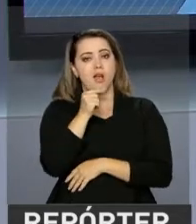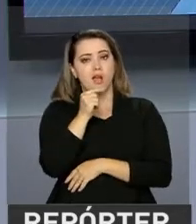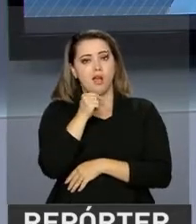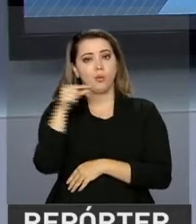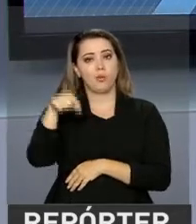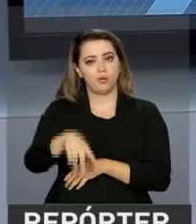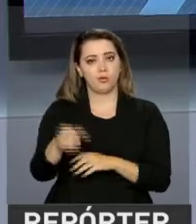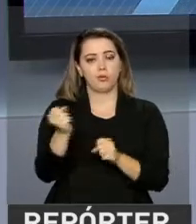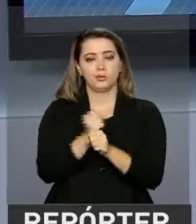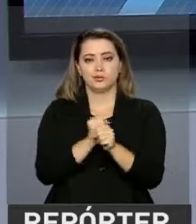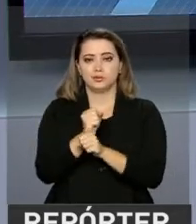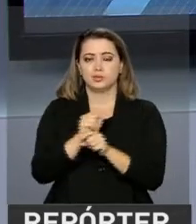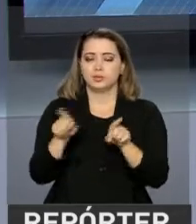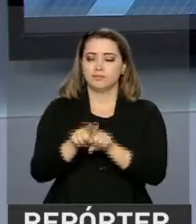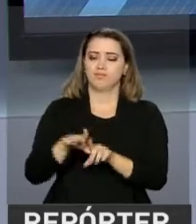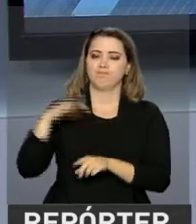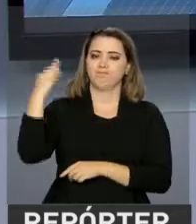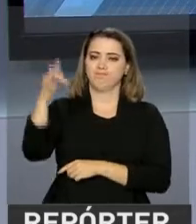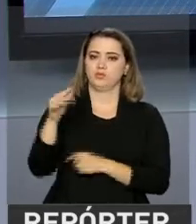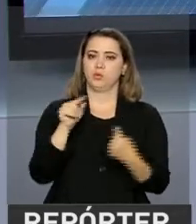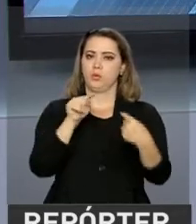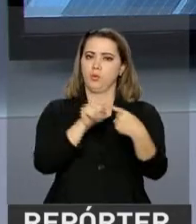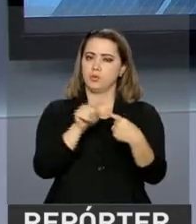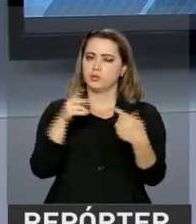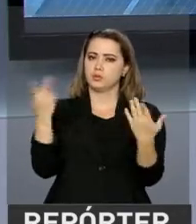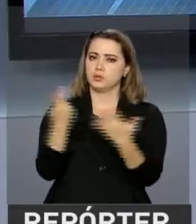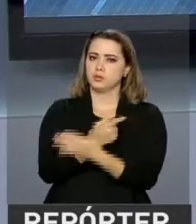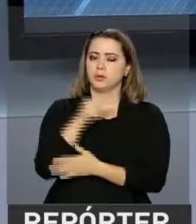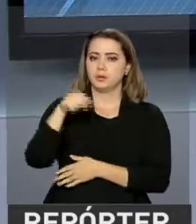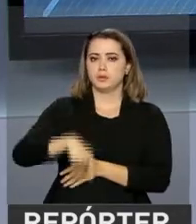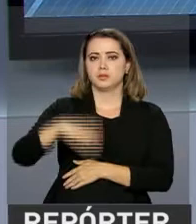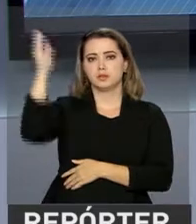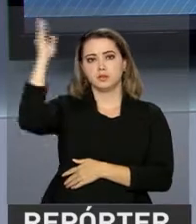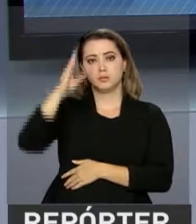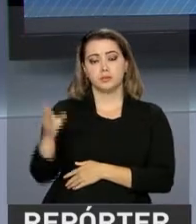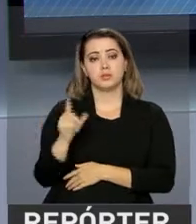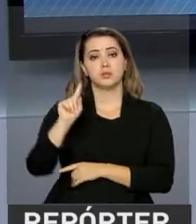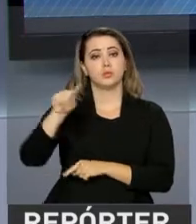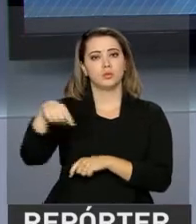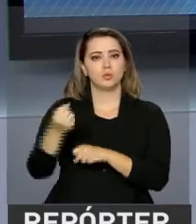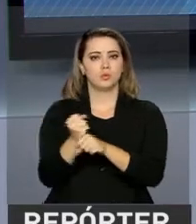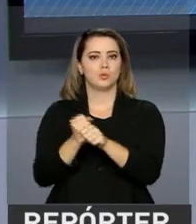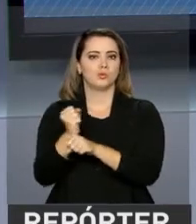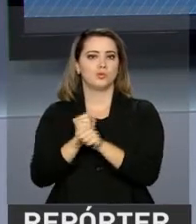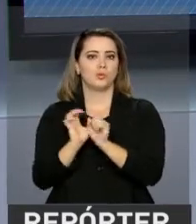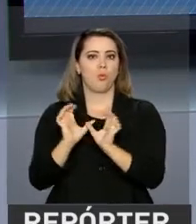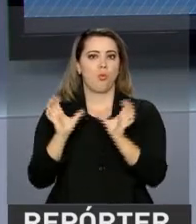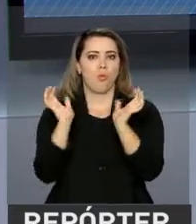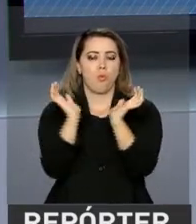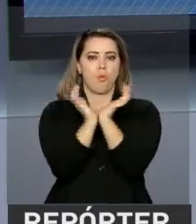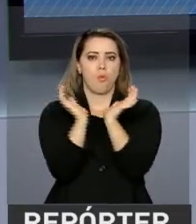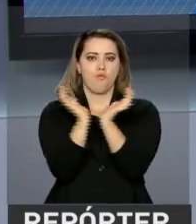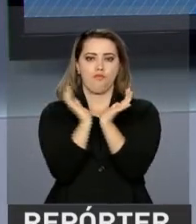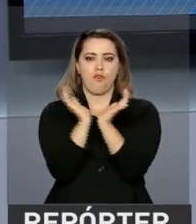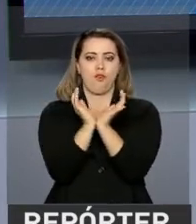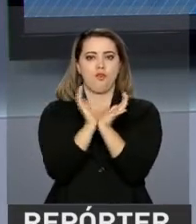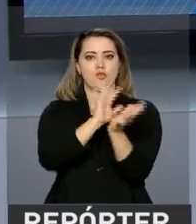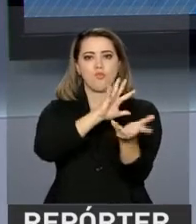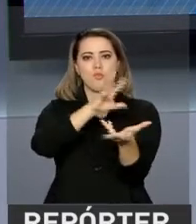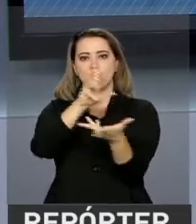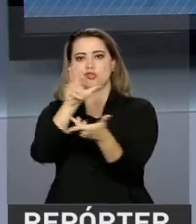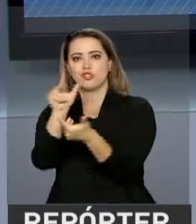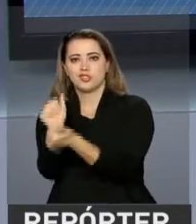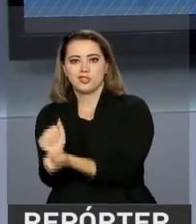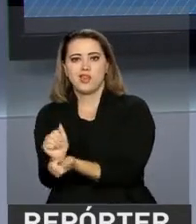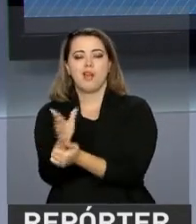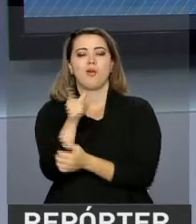futuras. Com esse objetivo, vai ser realizado aqui no Brasil, no ano que vem, o Fórum Mundial da Água. Mas você pode dar a